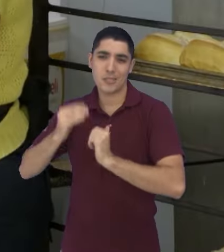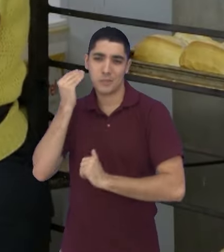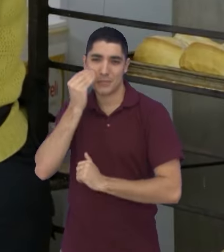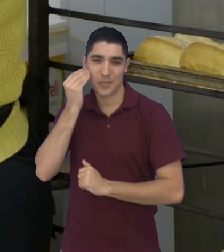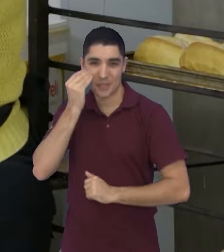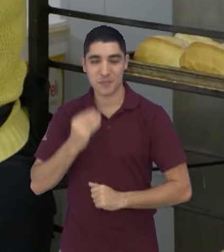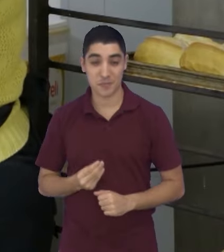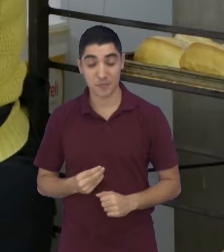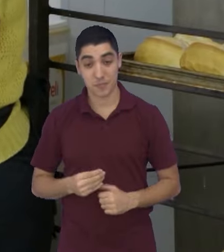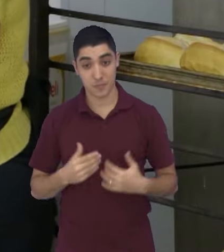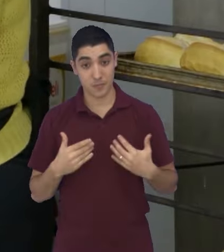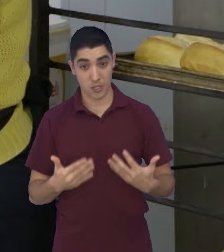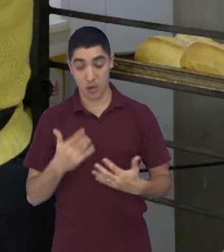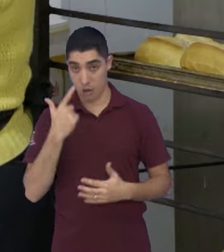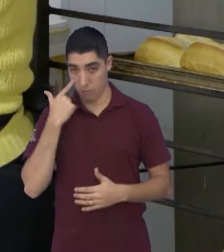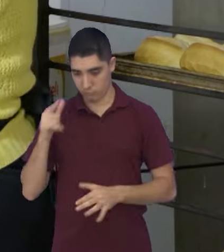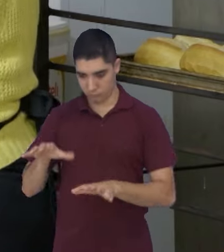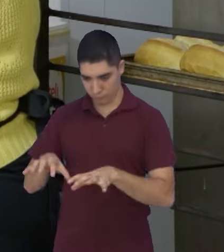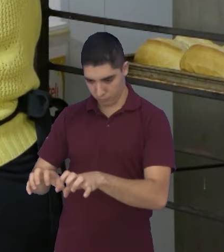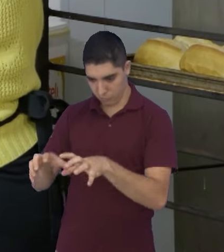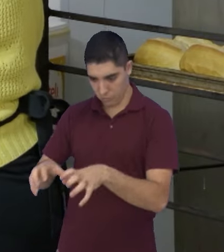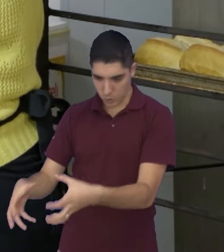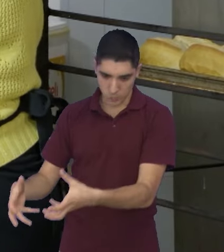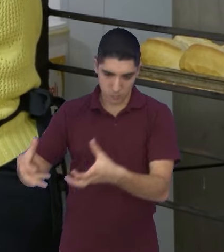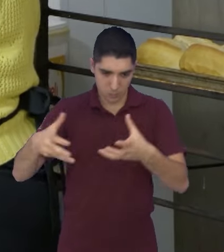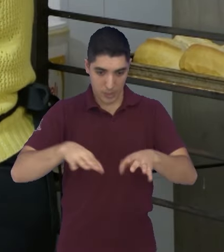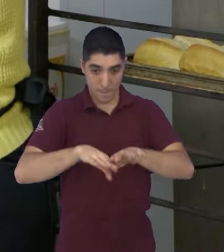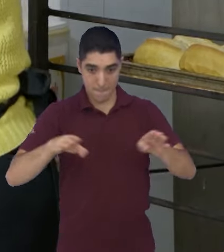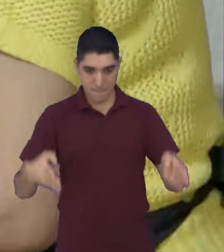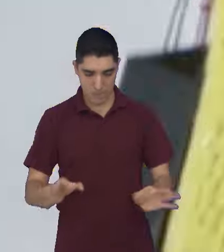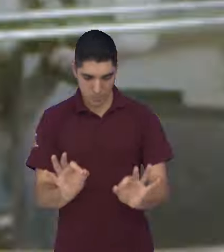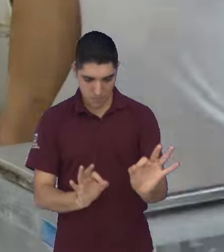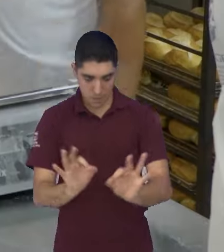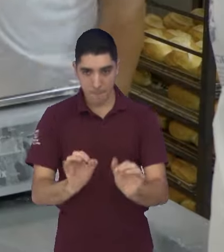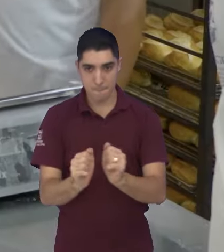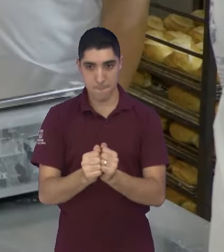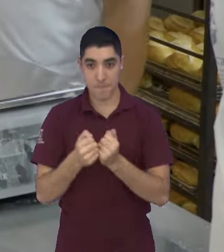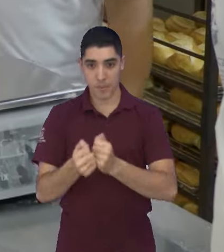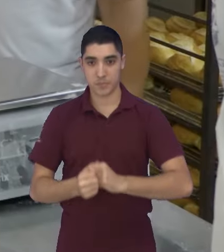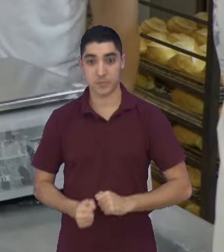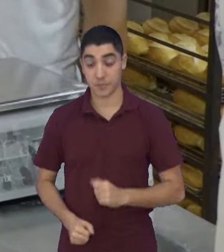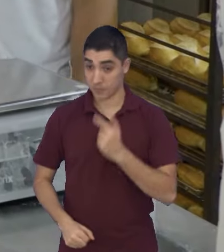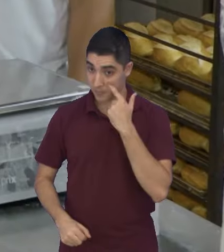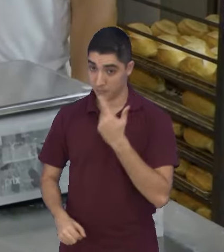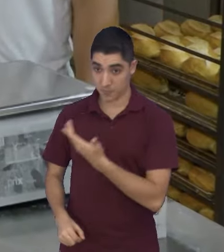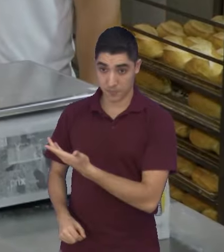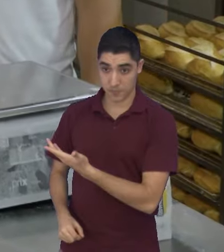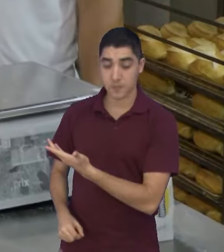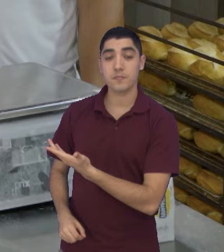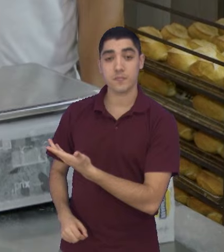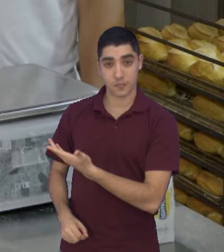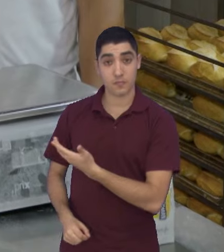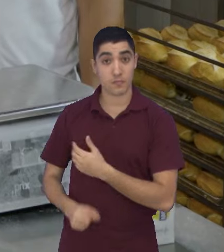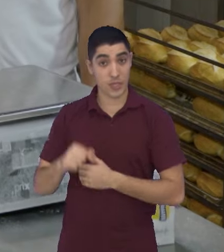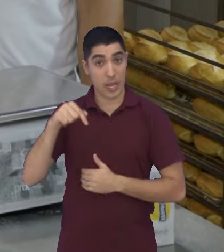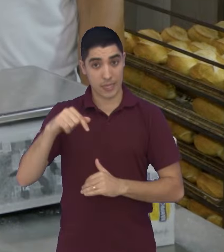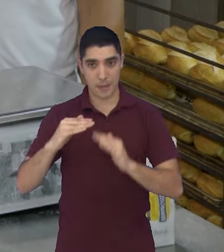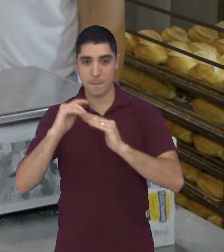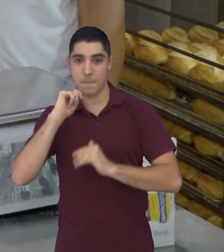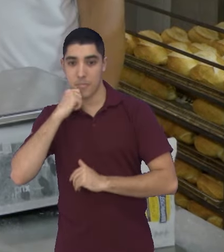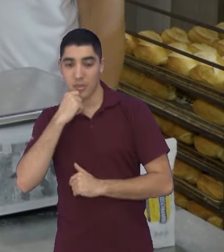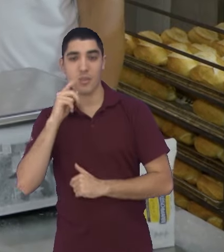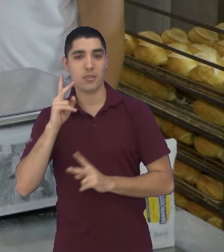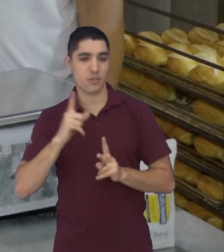Então, vou tirar a massa daqui e levar para a mesa e a gente vai fazer os pãezinhos agora, né? A massa está aqui. Como nessa padaria tudo é bem